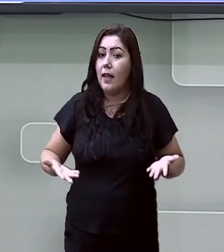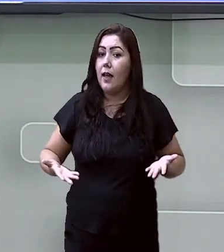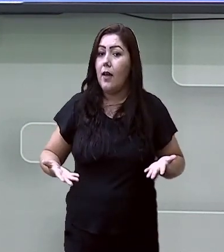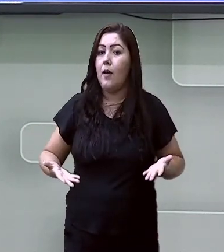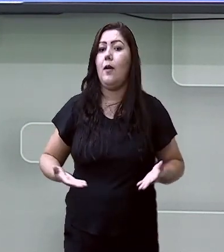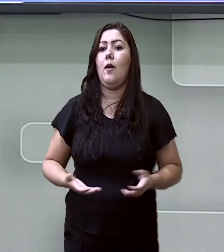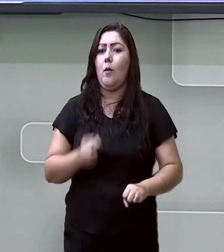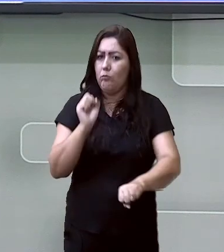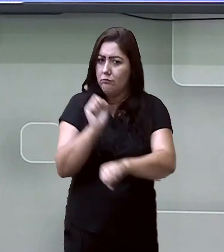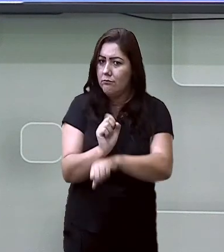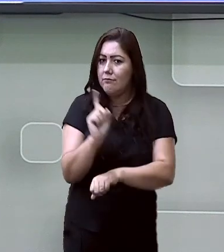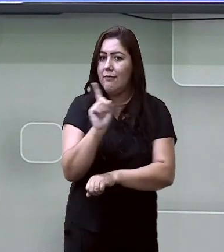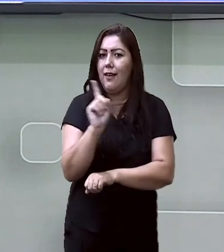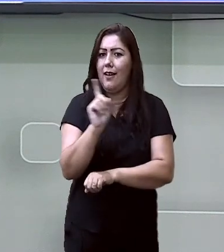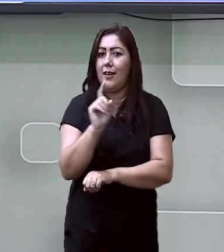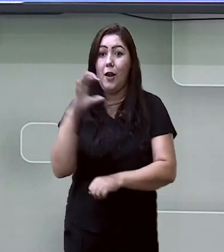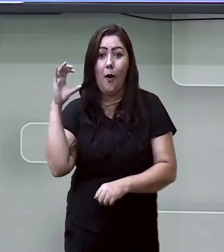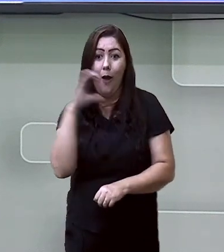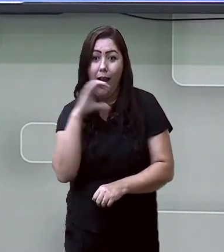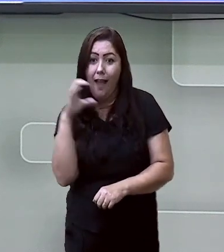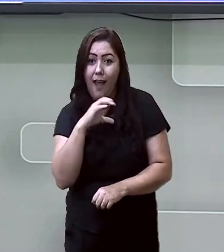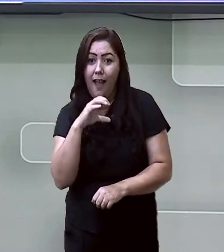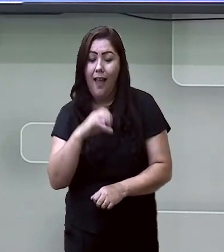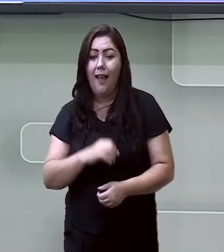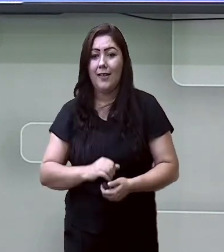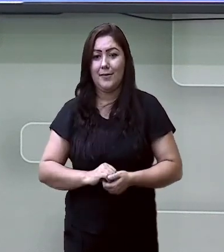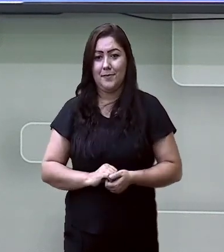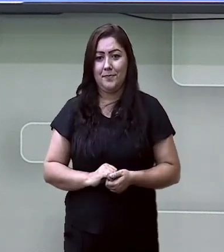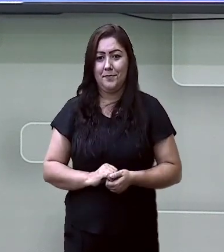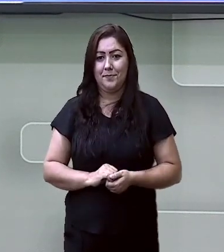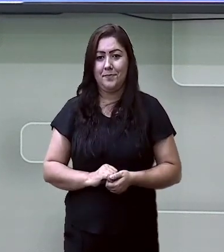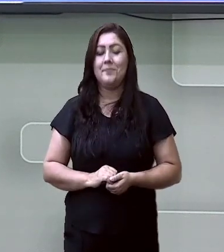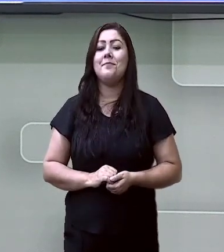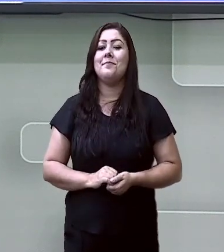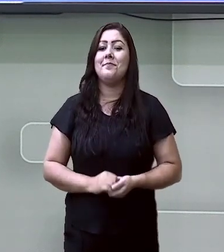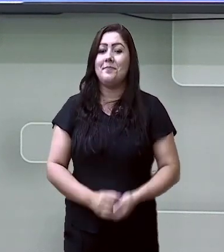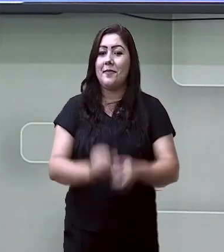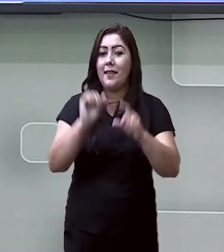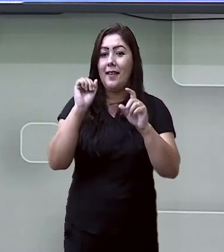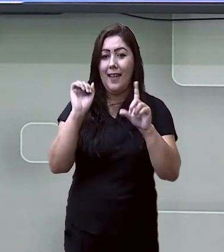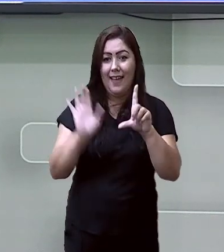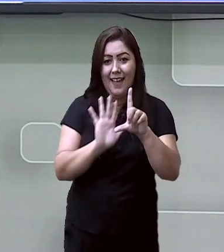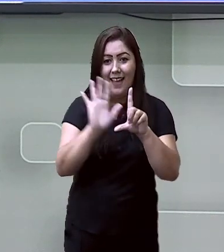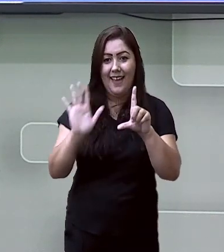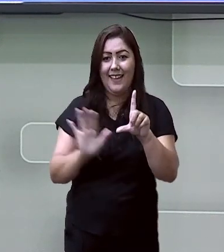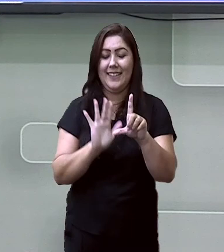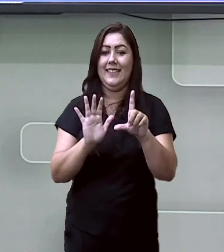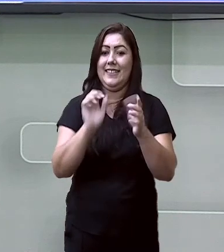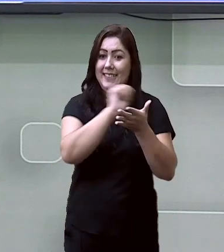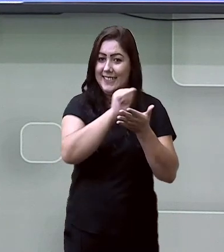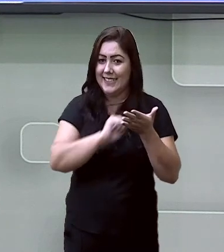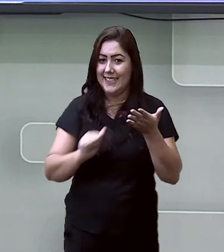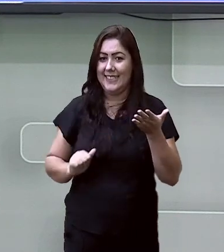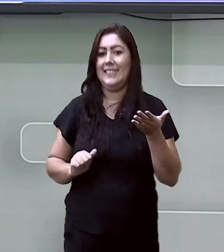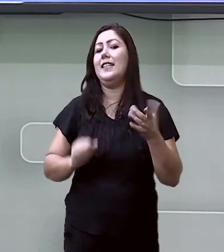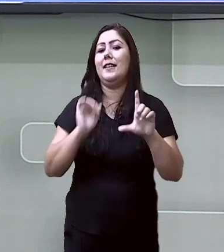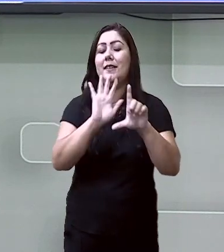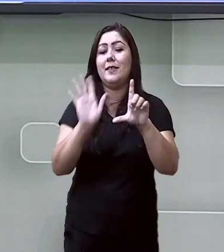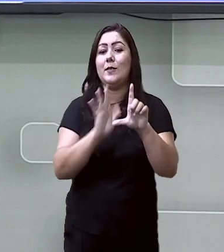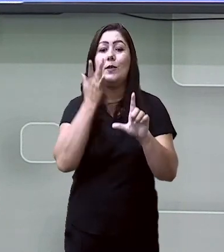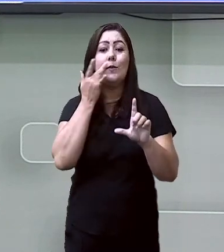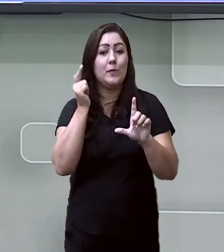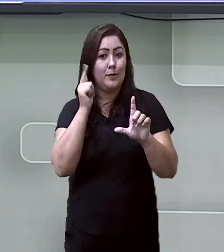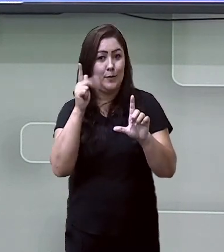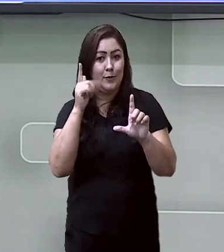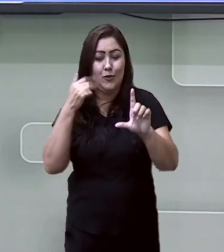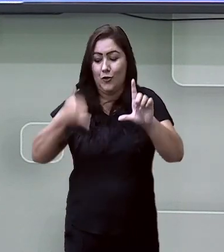espere. Haja logo! E para acessar as nossas atividades na plataforma SMEDGV, aponte a